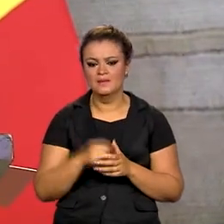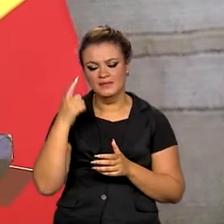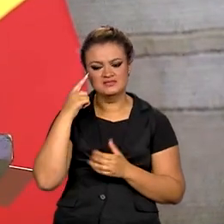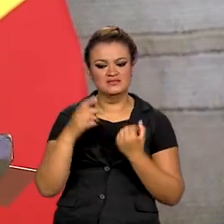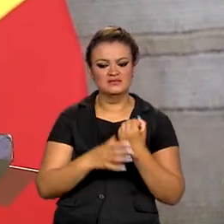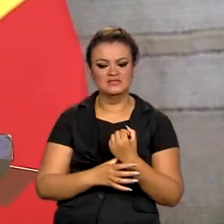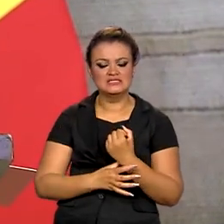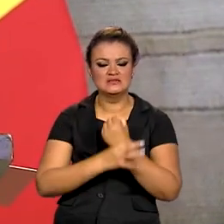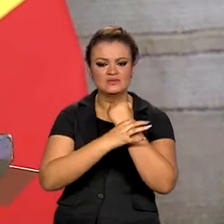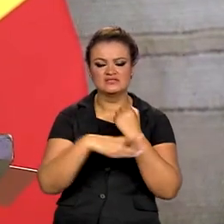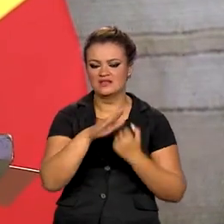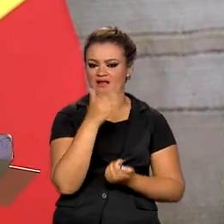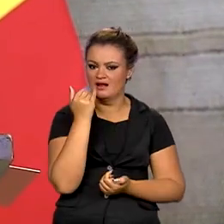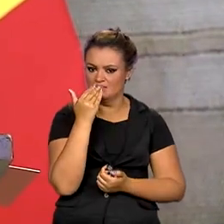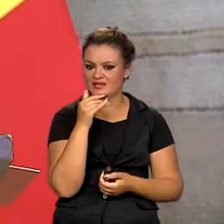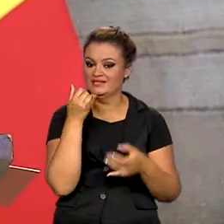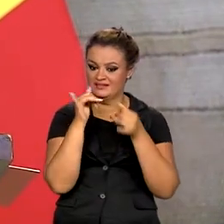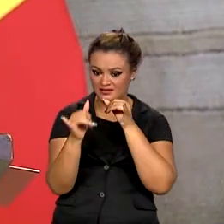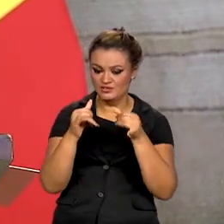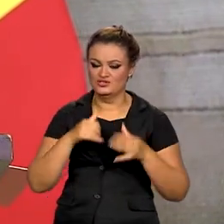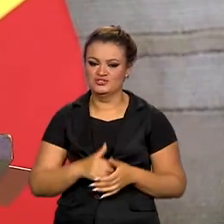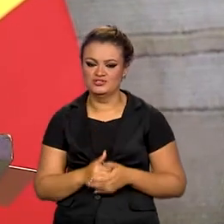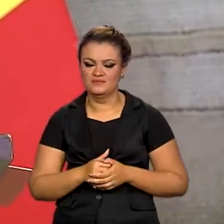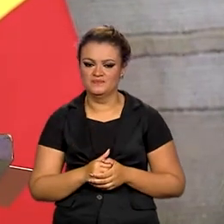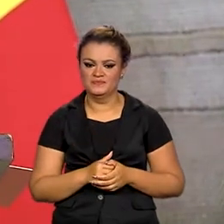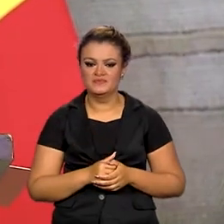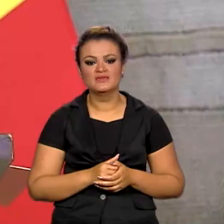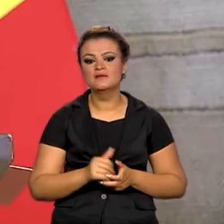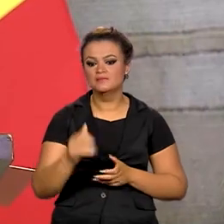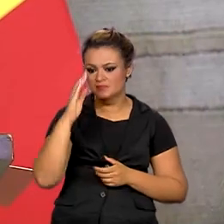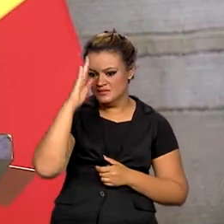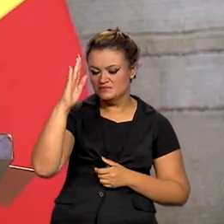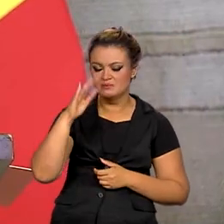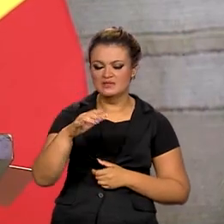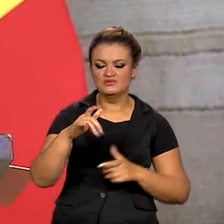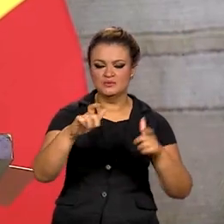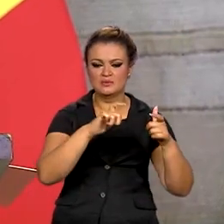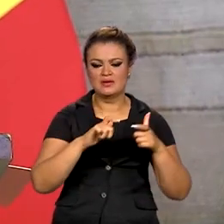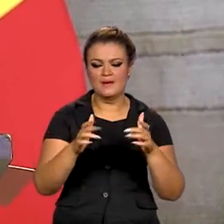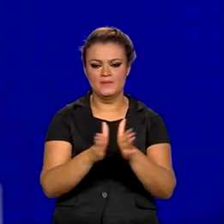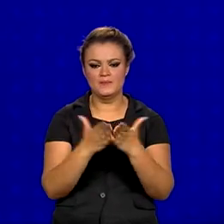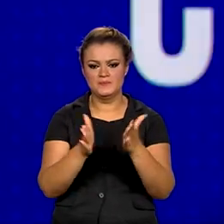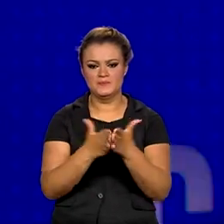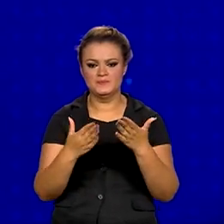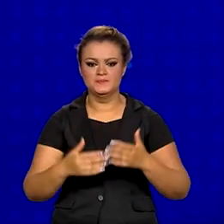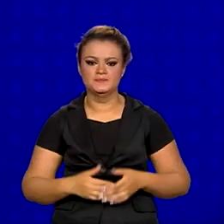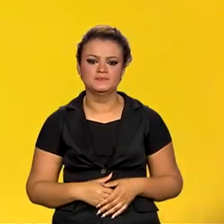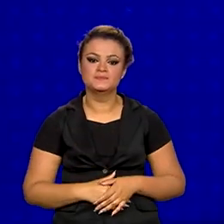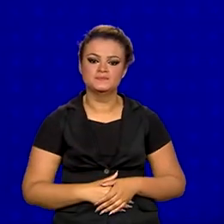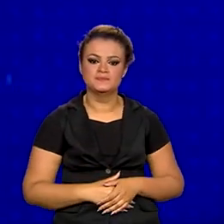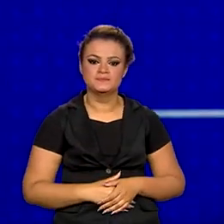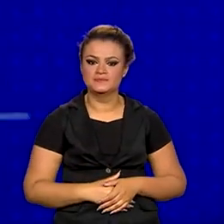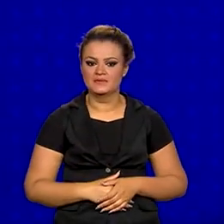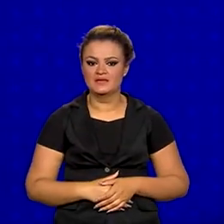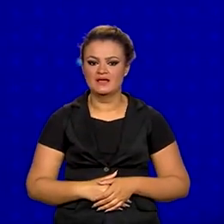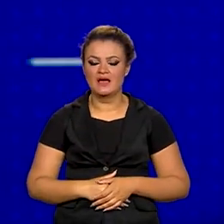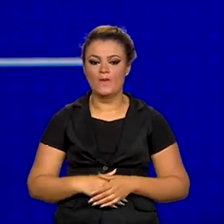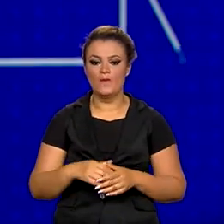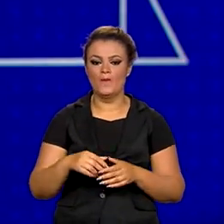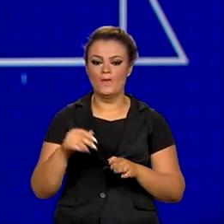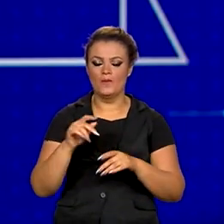segurança alimentar e energética, especialmente sobre as regiões mais pobres do planeta. O plano